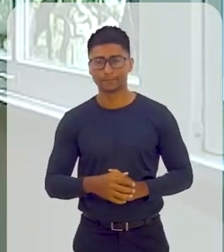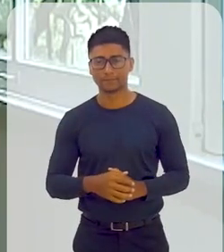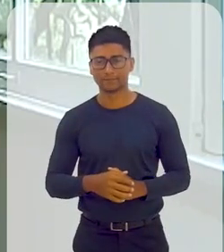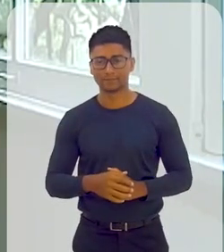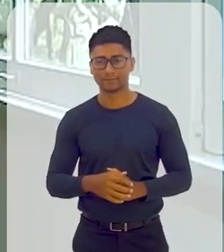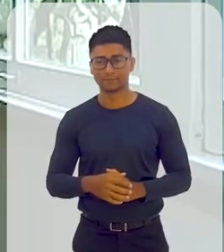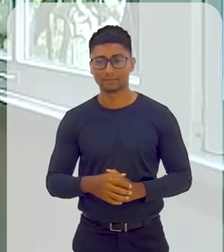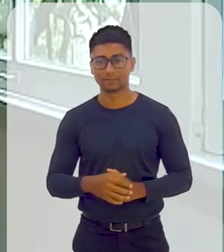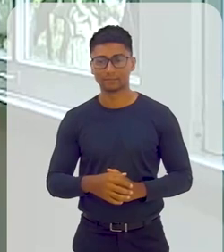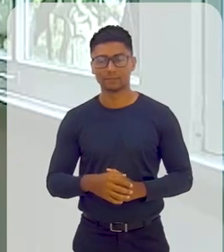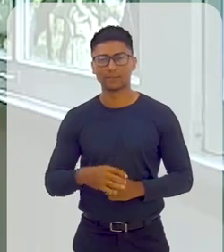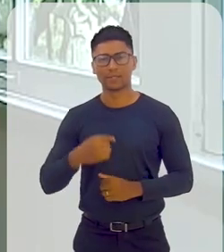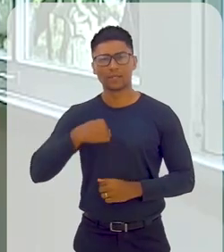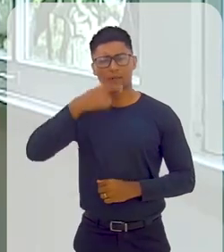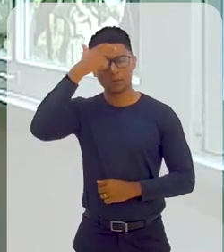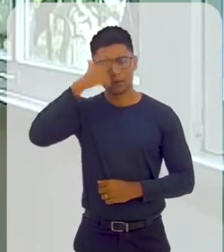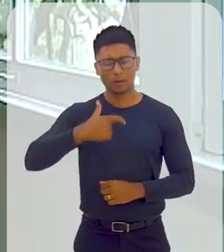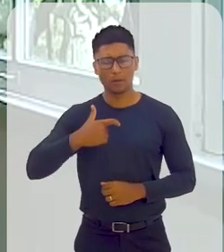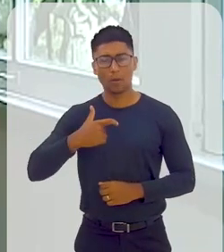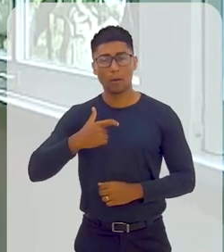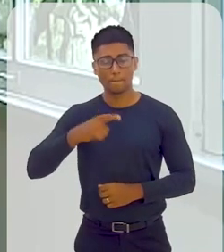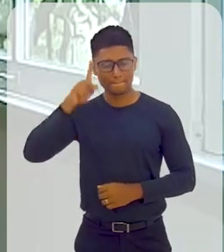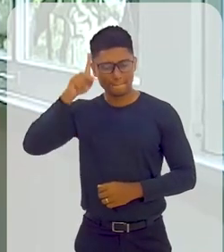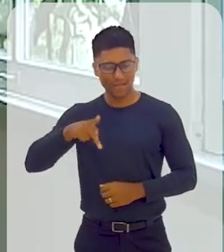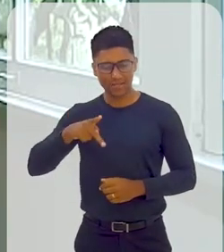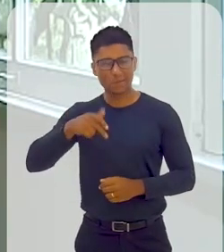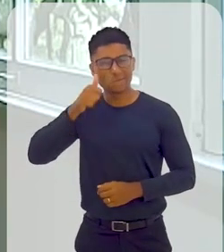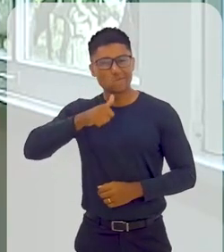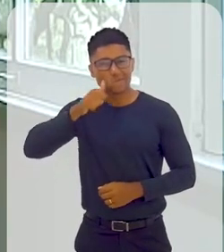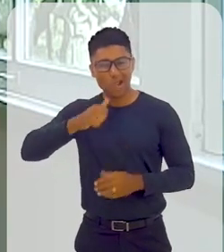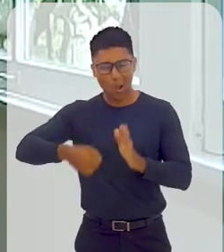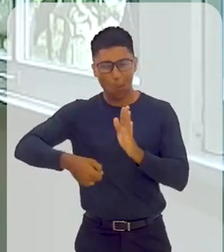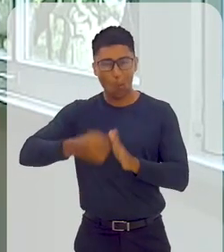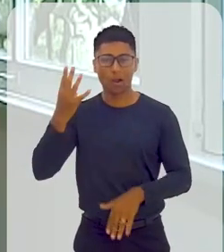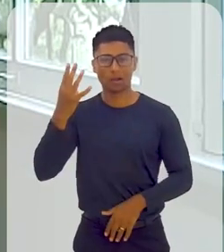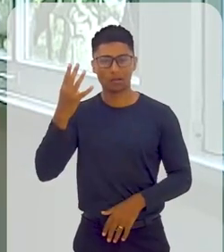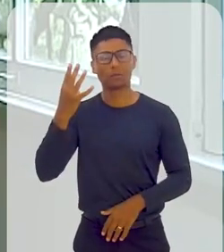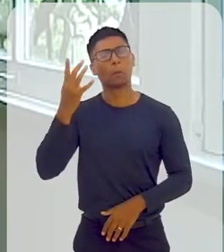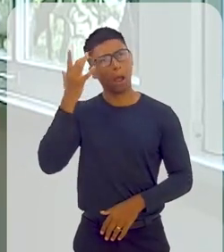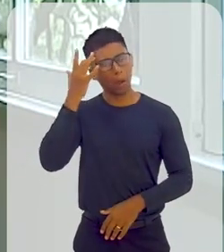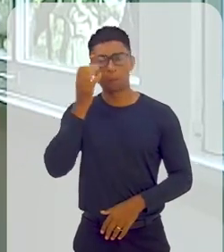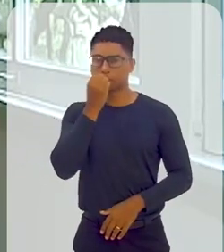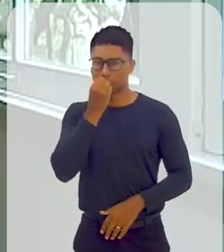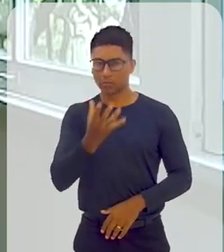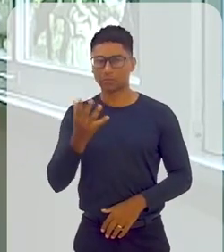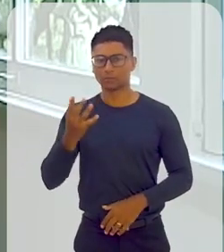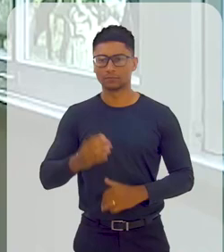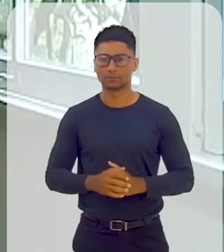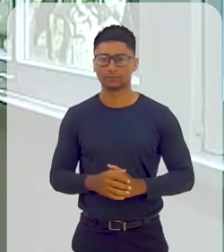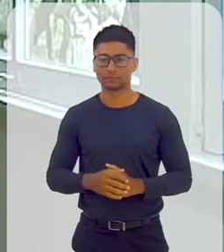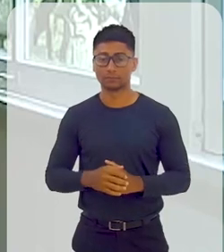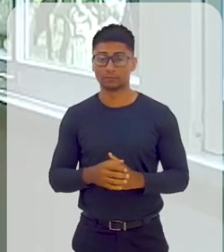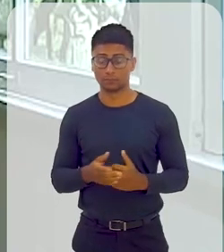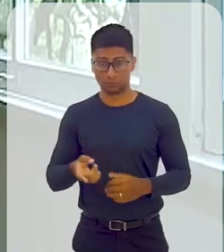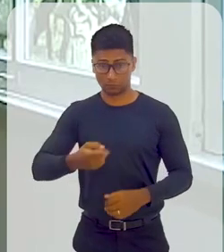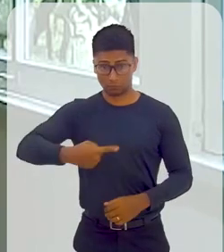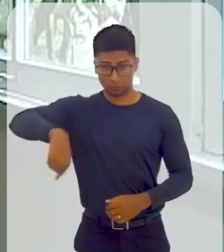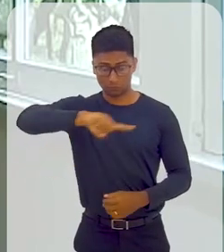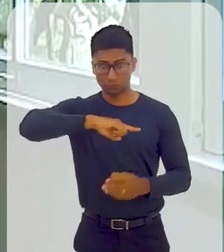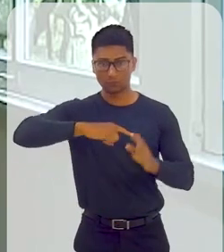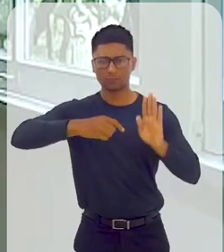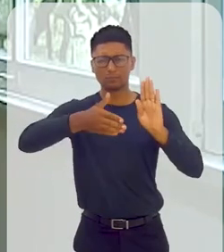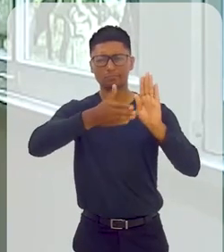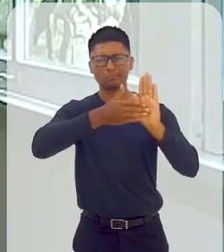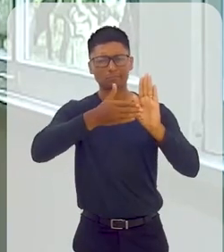Eu sou, acho que a quarta mulher presidente, eu acho que isso também é um avanço. E as nossas